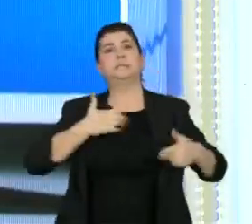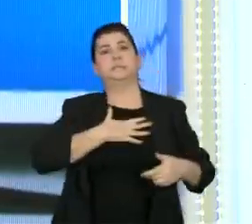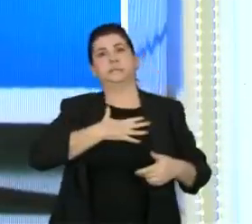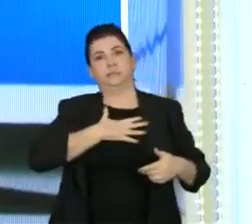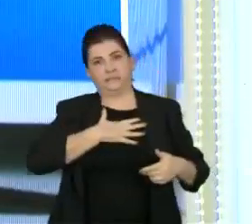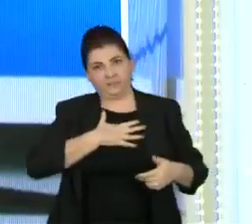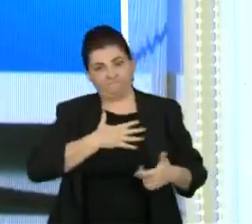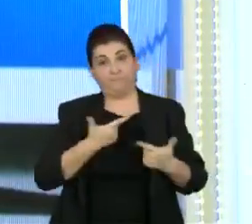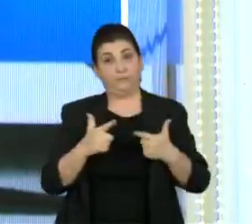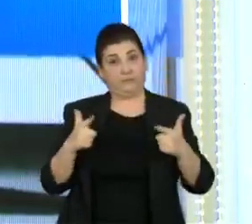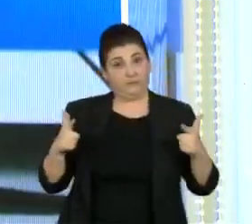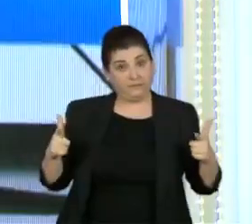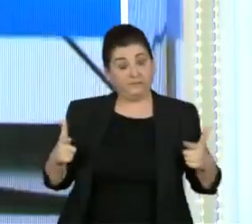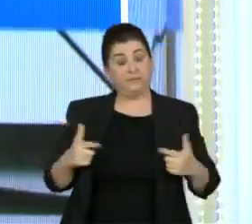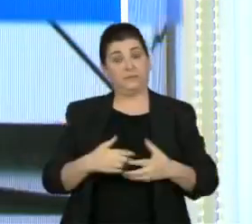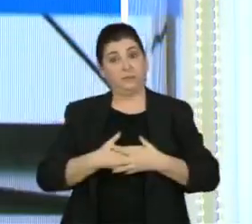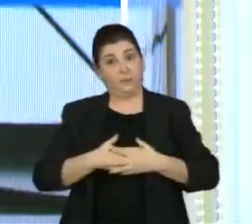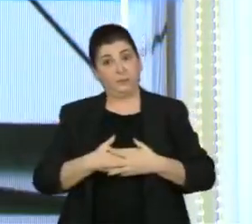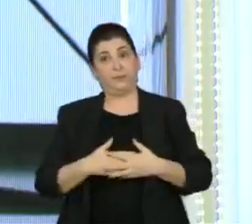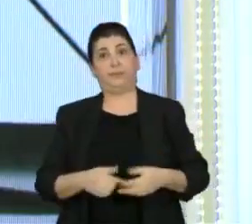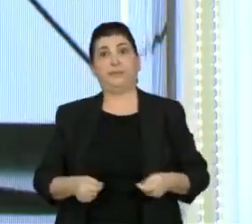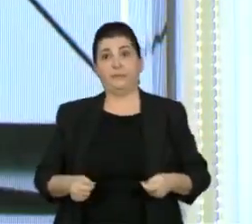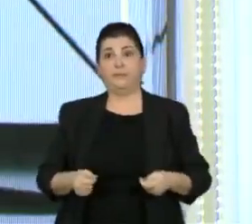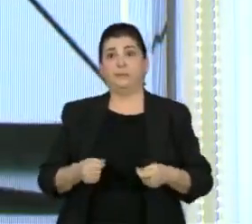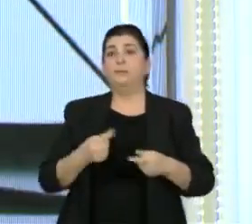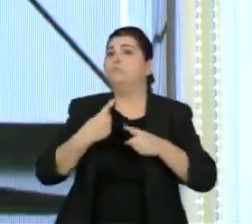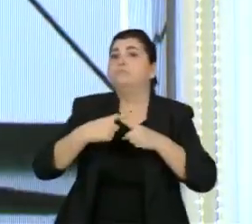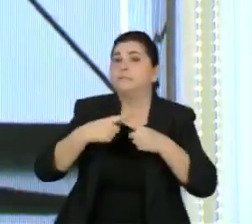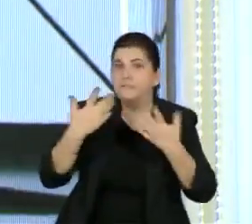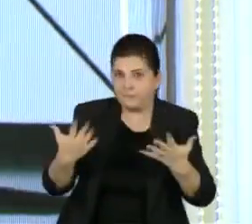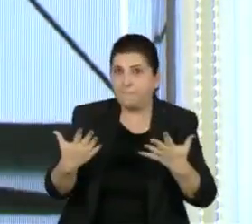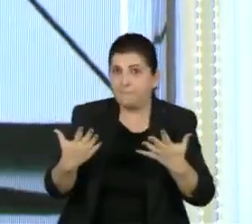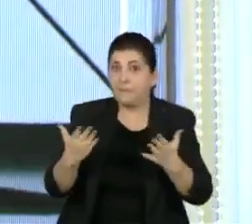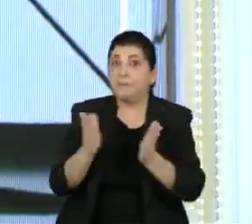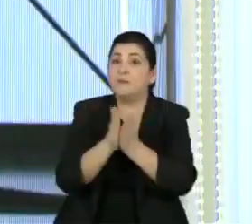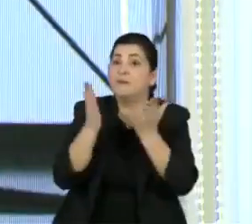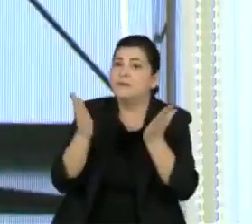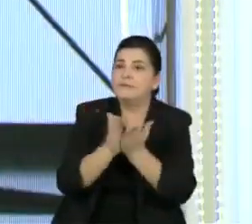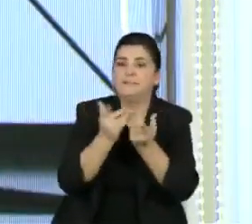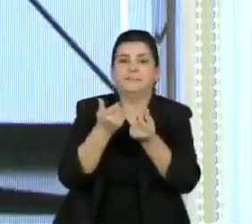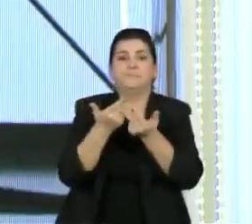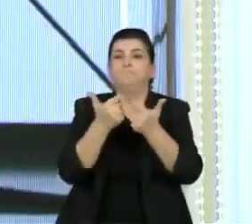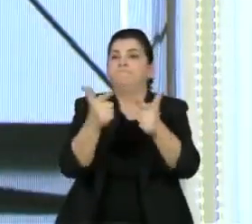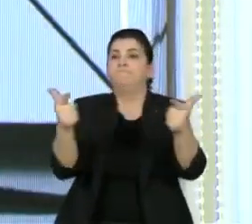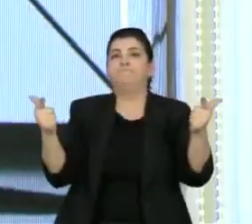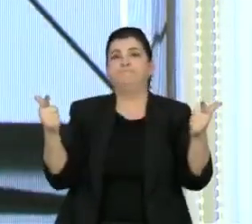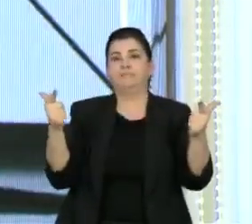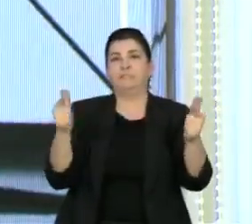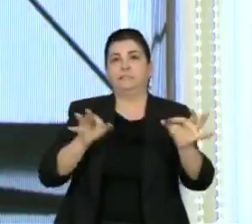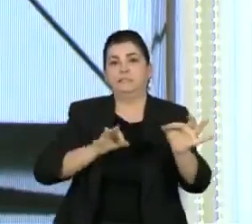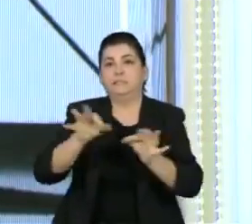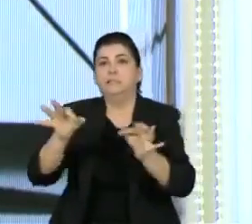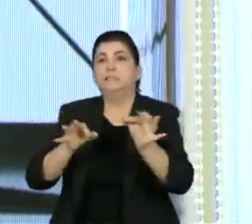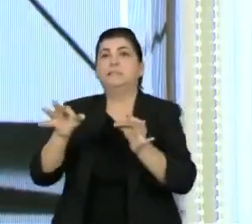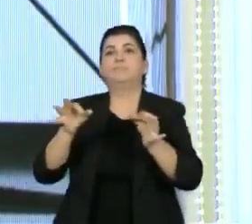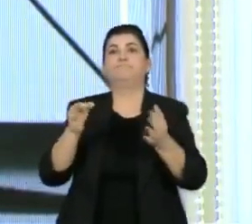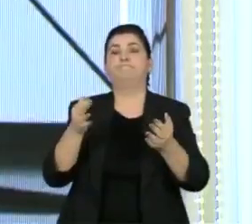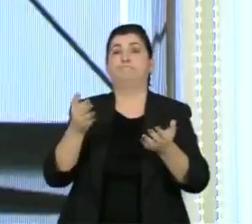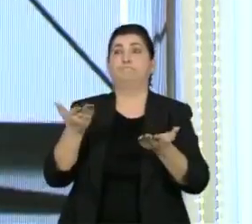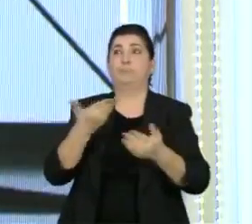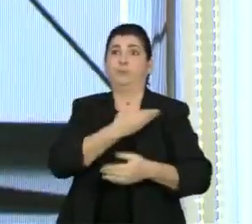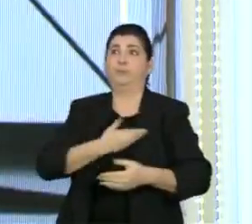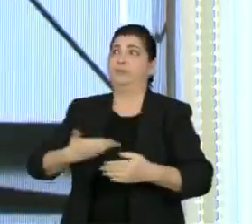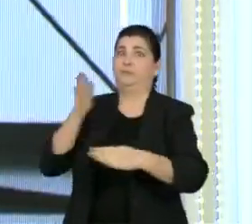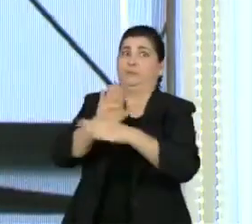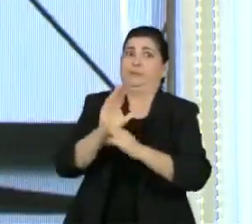sem iluminação nenhuma, dada o adensamento que é feito nessas comunidades. Então, primeiro a regularização dos